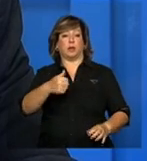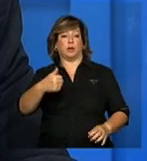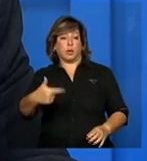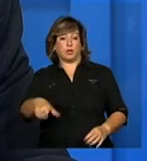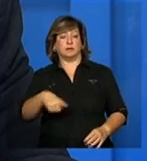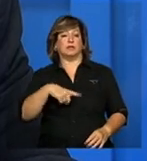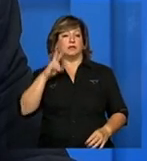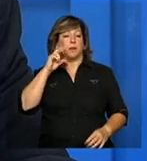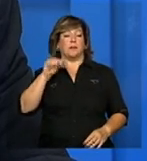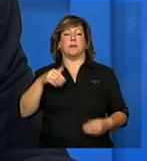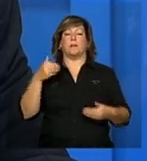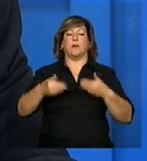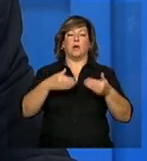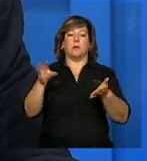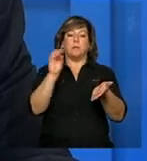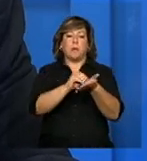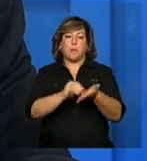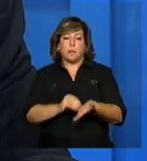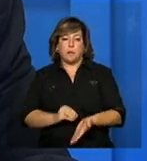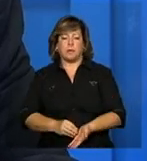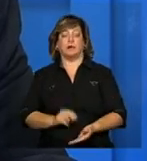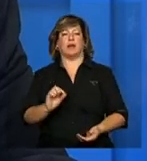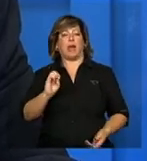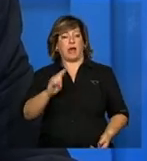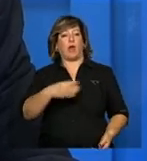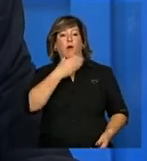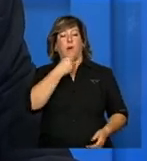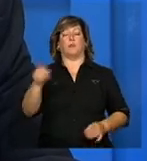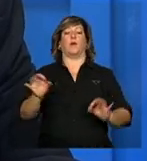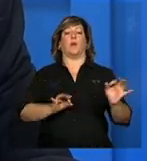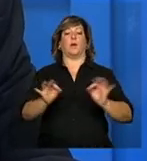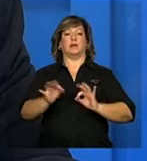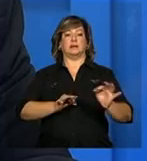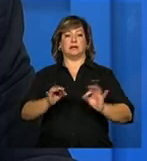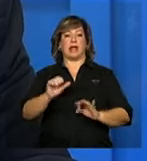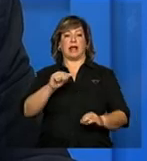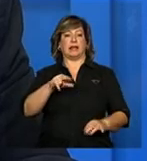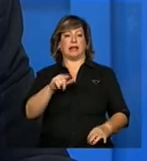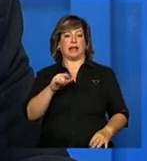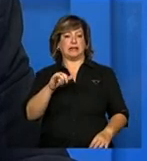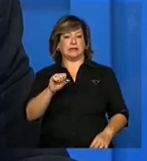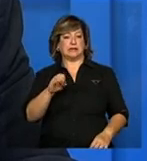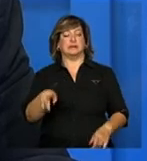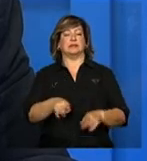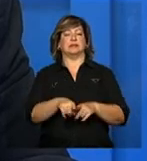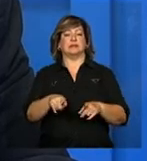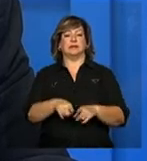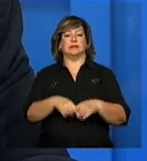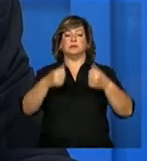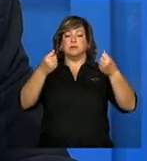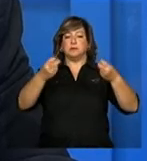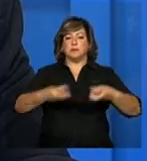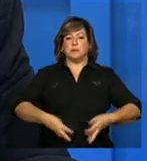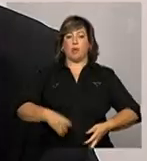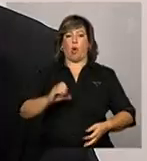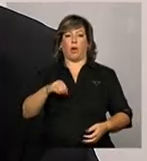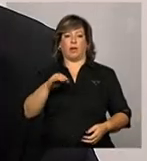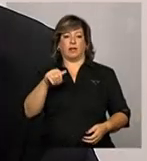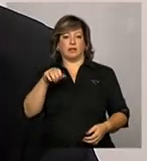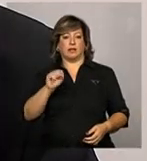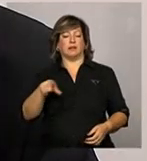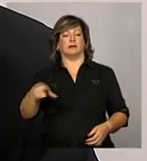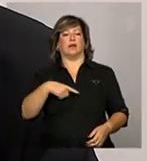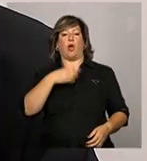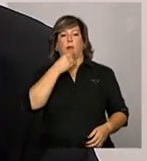esse processo de preenchimento é o coordenador de análise de processos de prestação de contas do MDS, Fábio